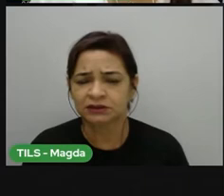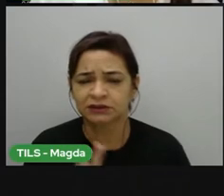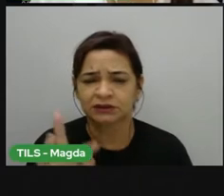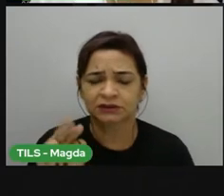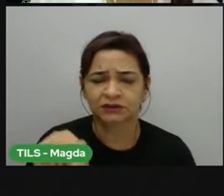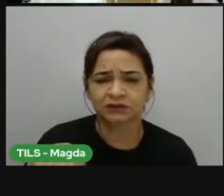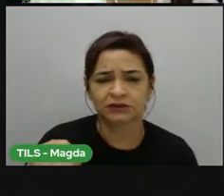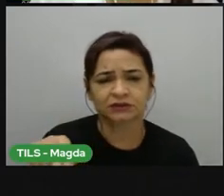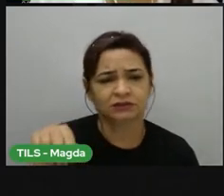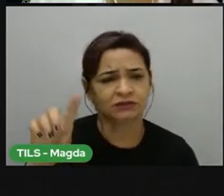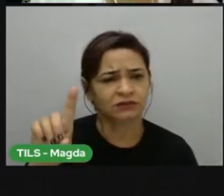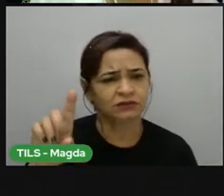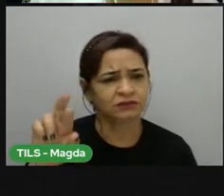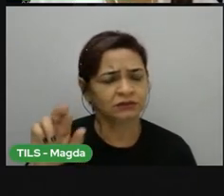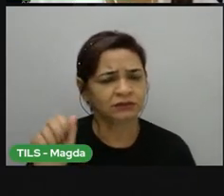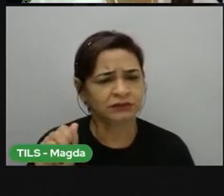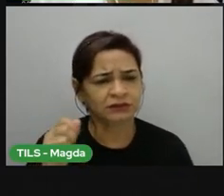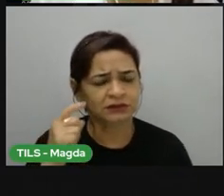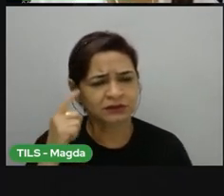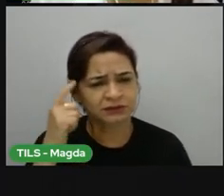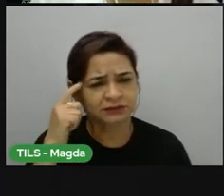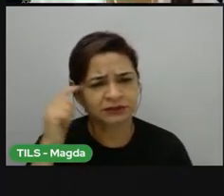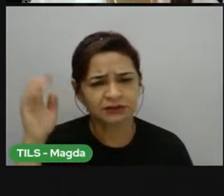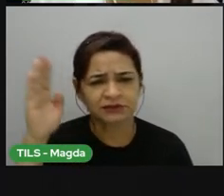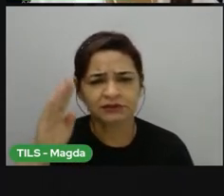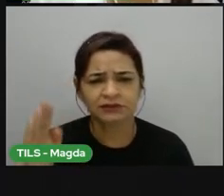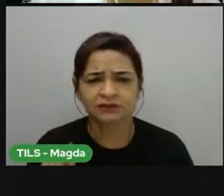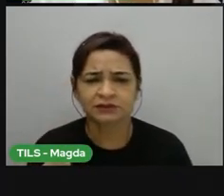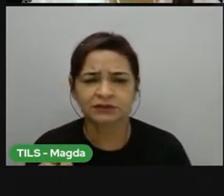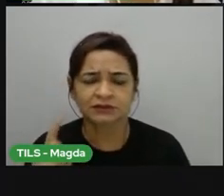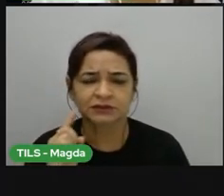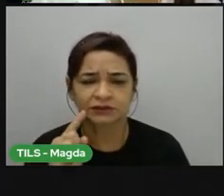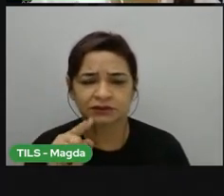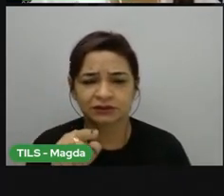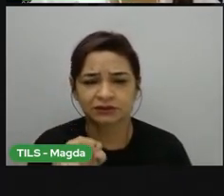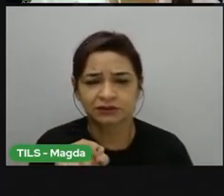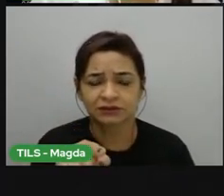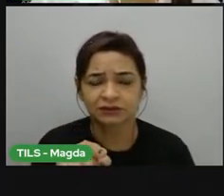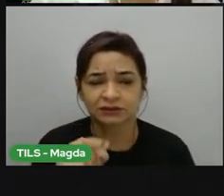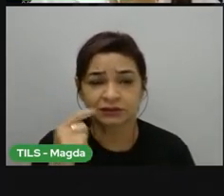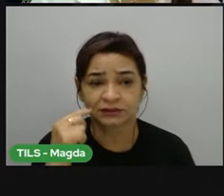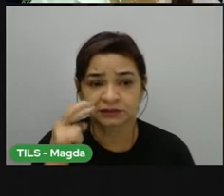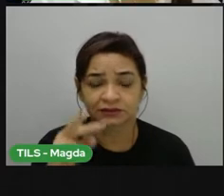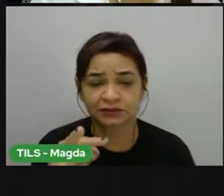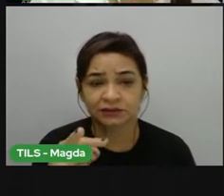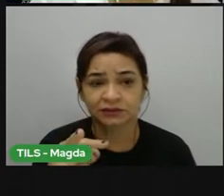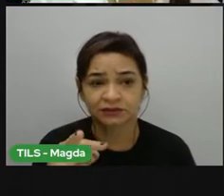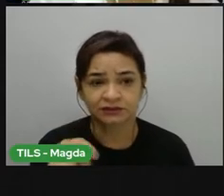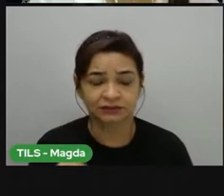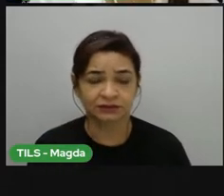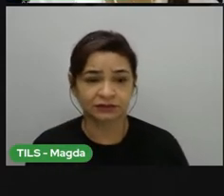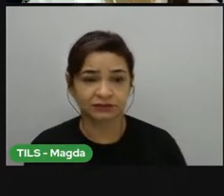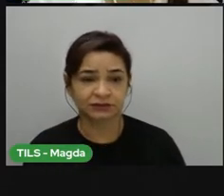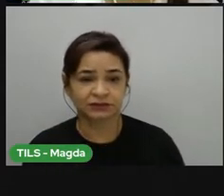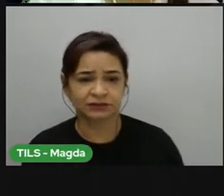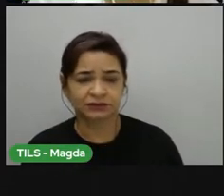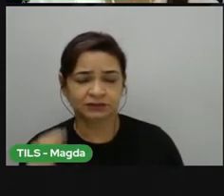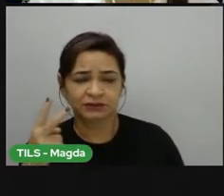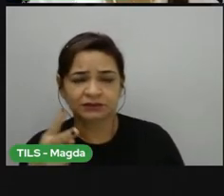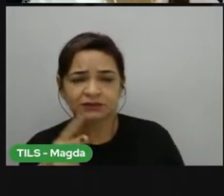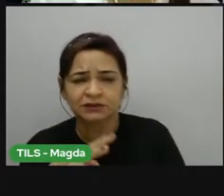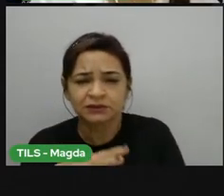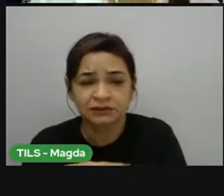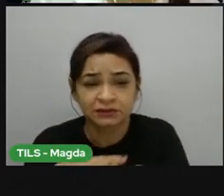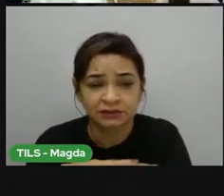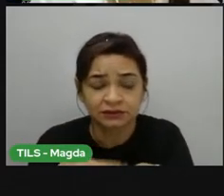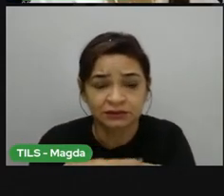aqui no Brasil, o que é que a gente vê? O Brasil é esse país aqui, ó. A gente vê tropical úmido, essa partezinha verdinha,